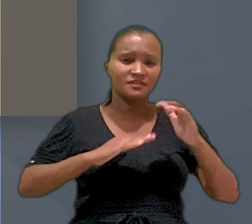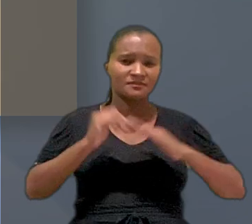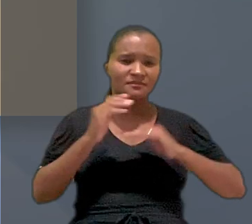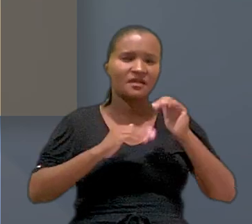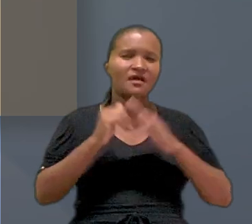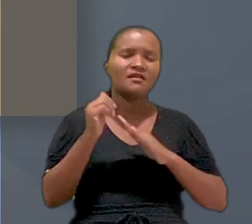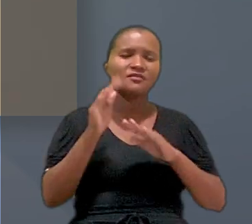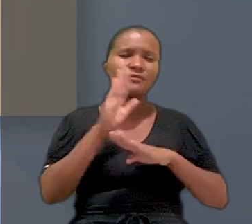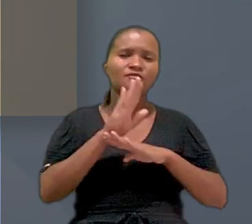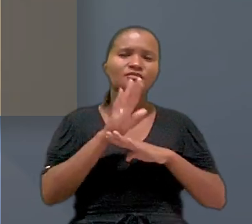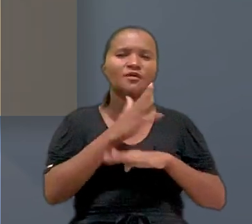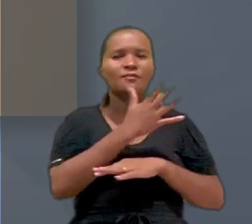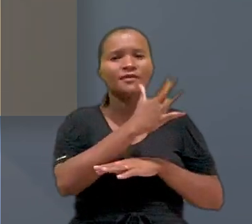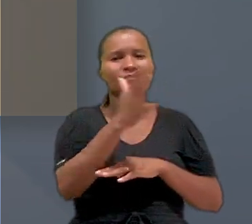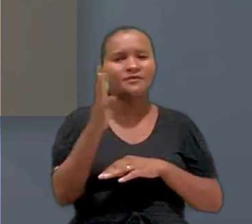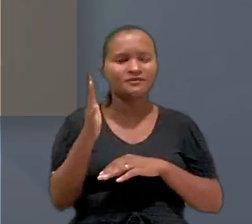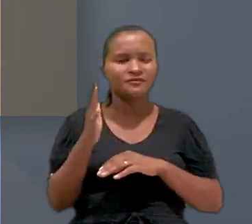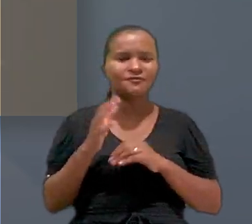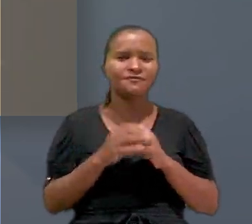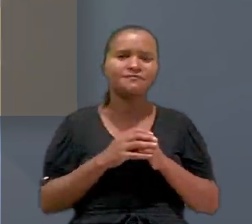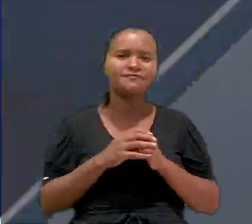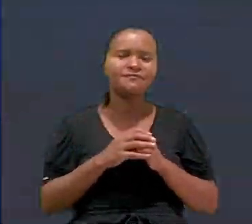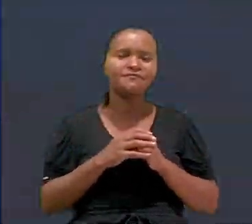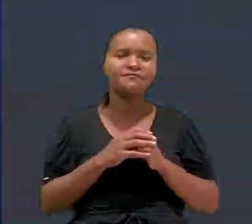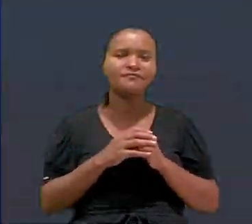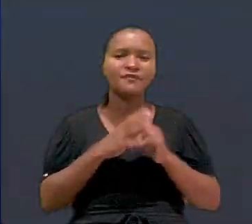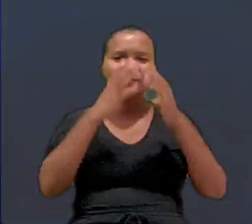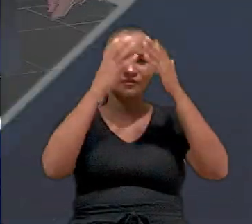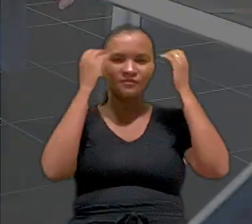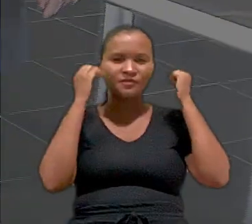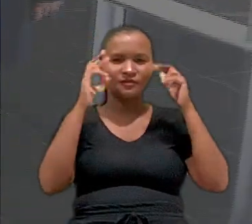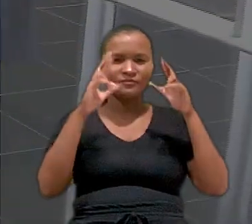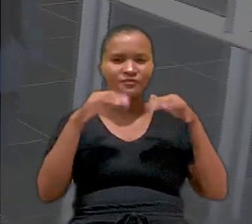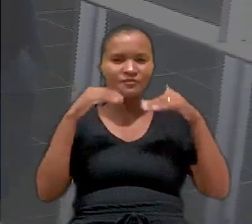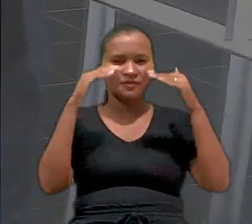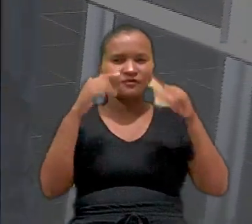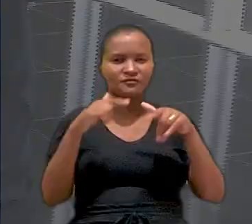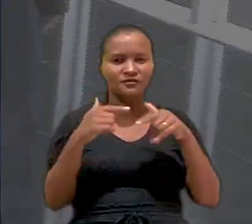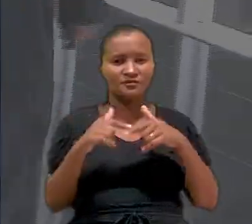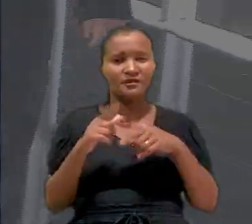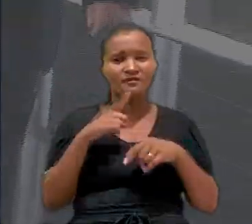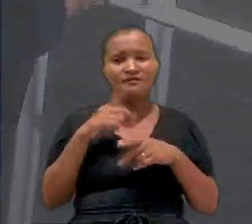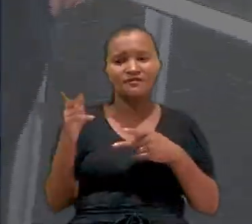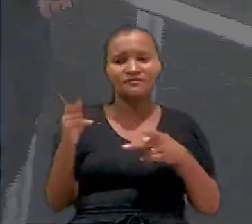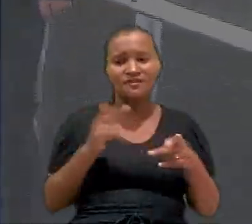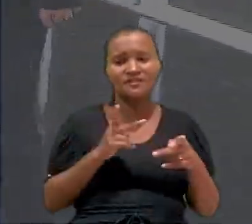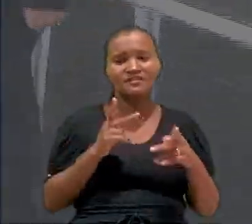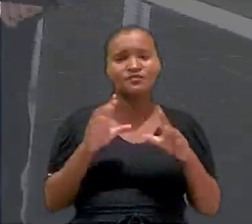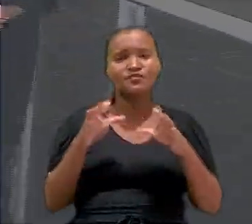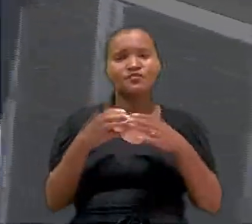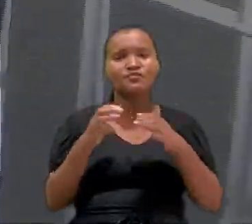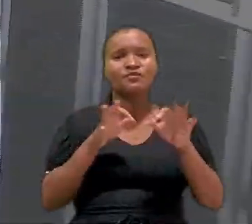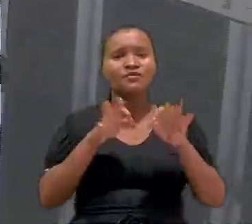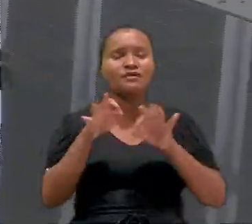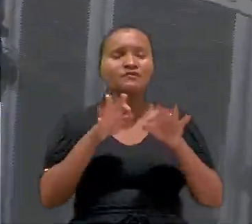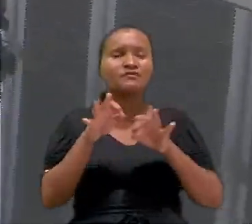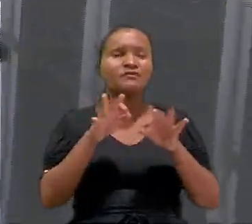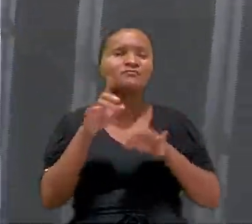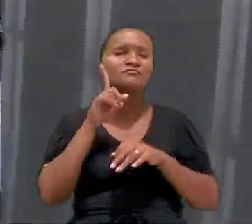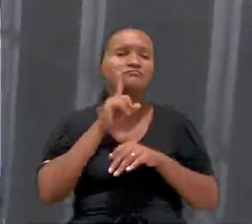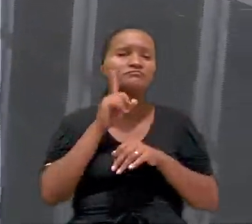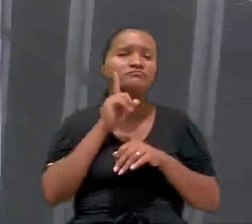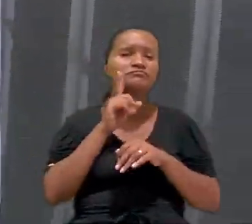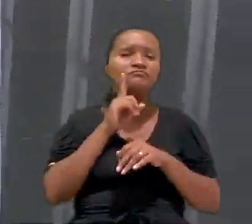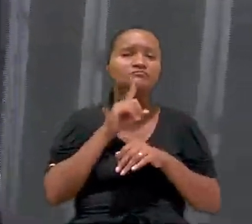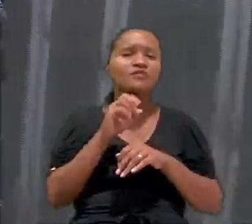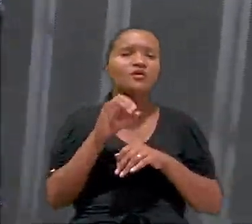novas práticas em prol do meio ambiente. O Tribunal Superior do Trabalho recebeu visita de delegação da Organização dos